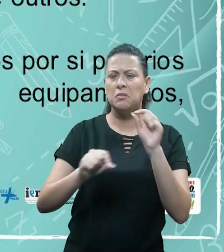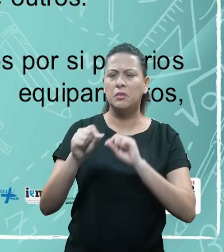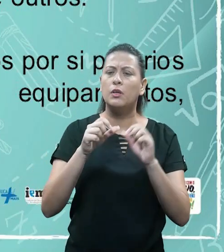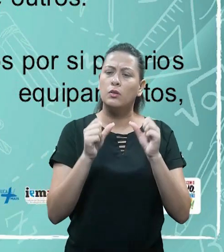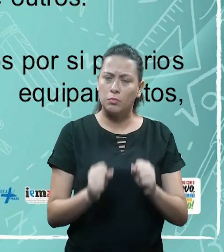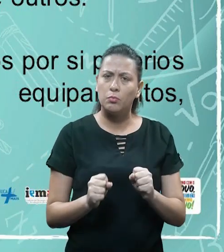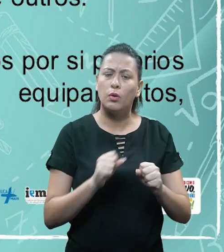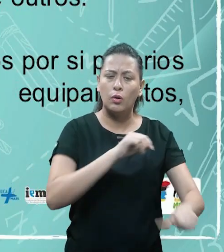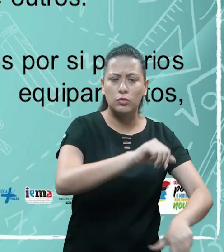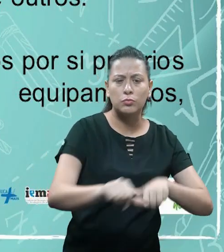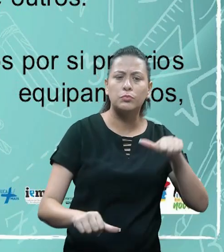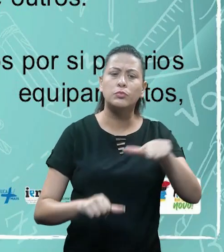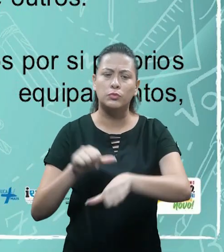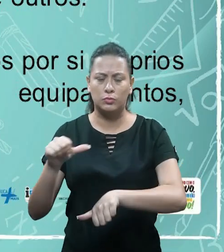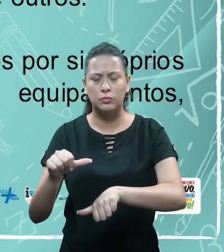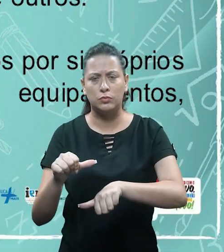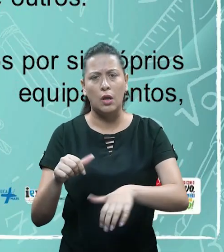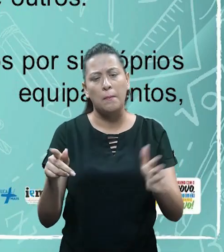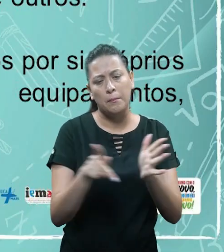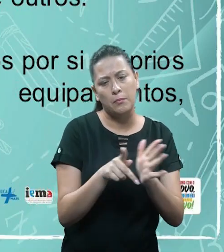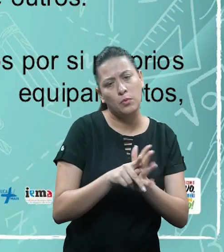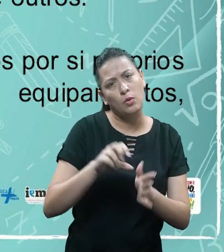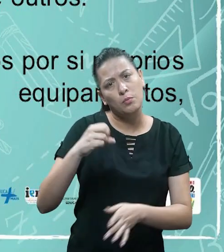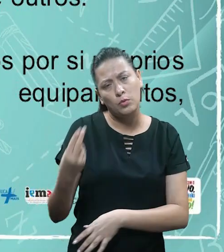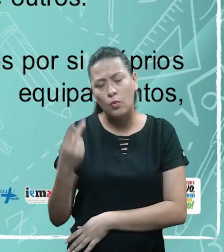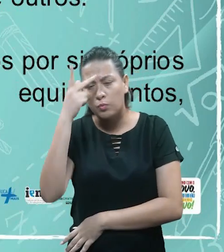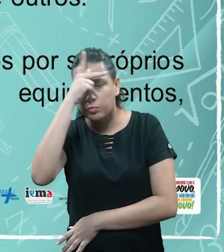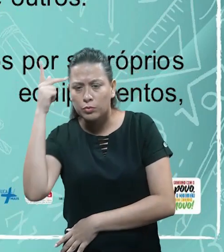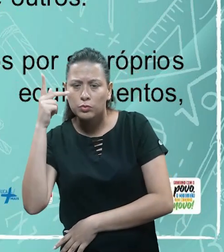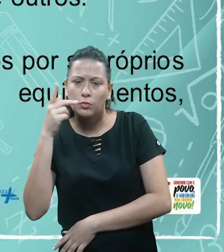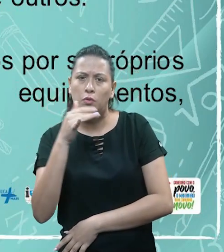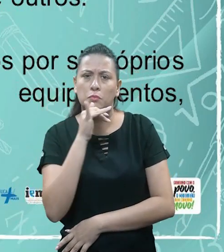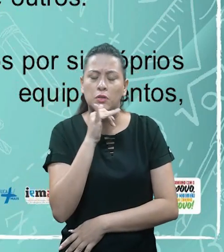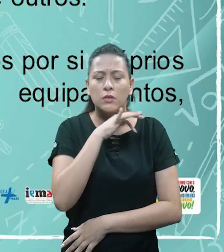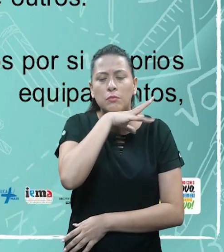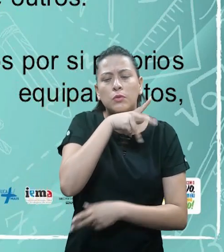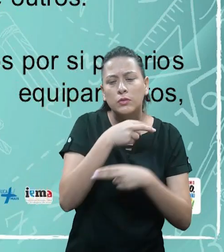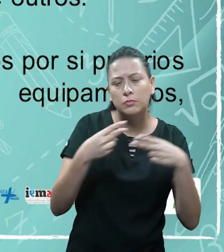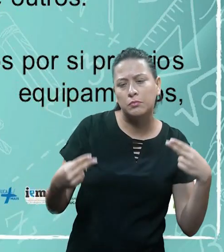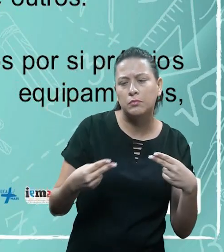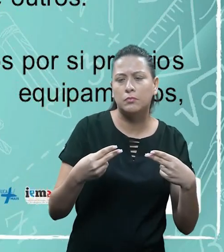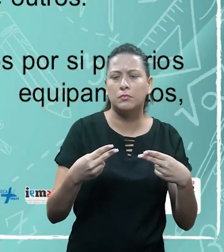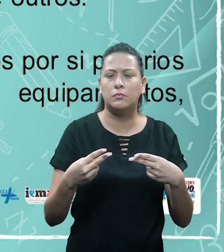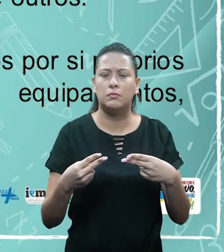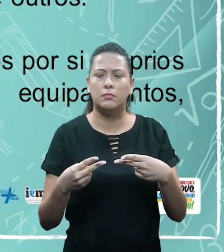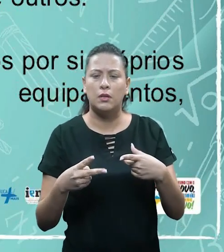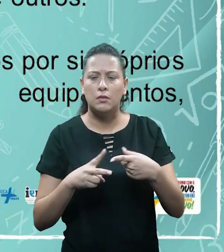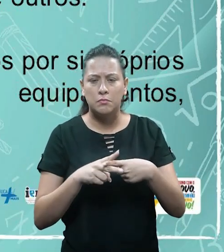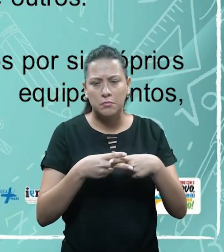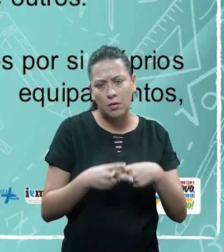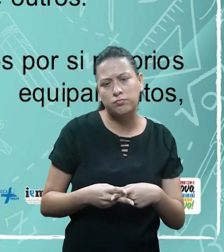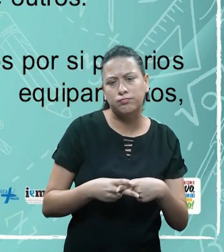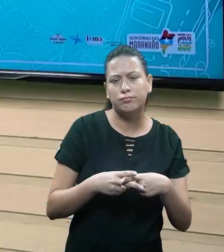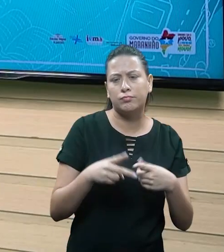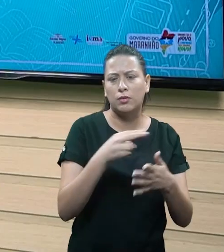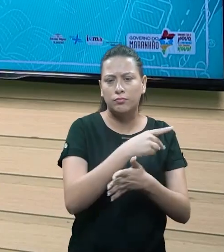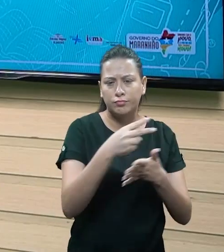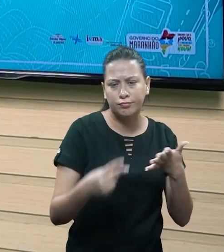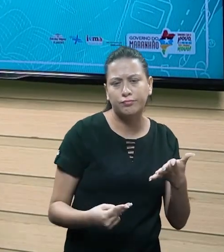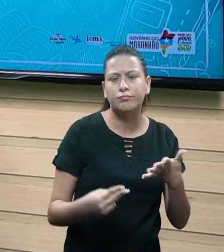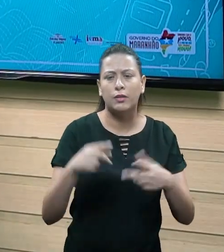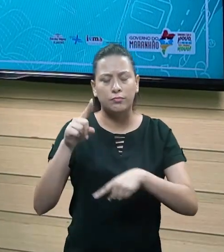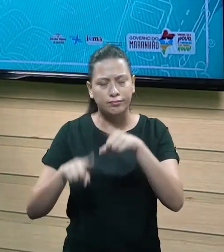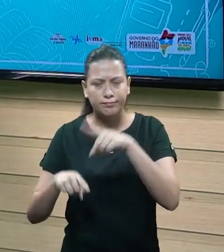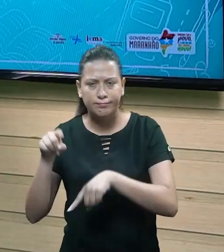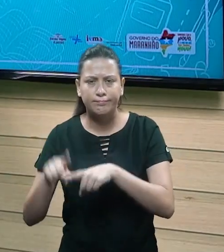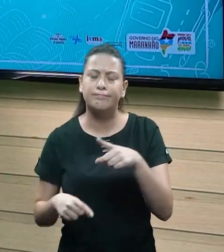removidos por si próprios ou por outras pessoas, como é o caso de animais, máquinas, equipamentos, estoque de mercadores, entre outros. Então, bens